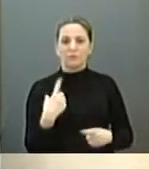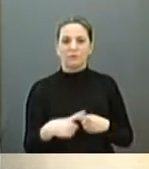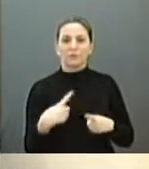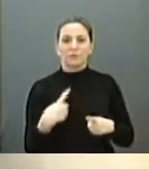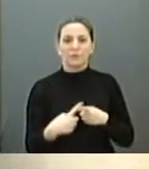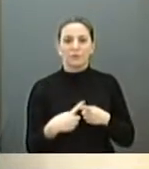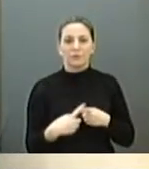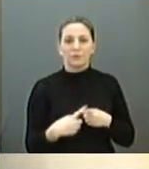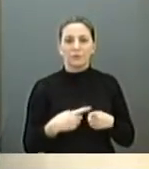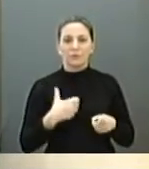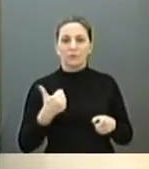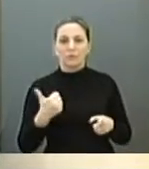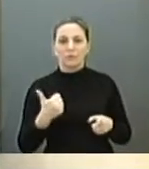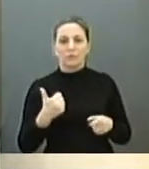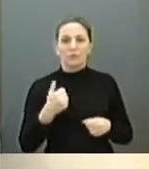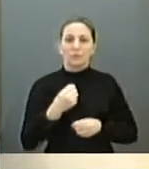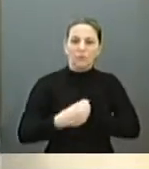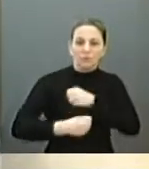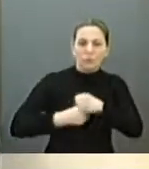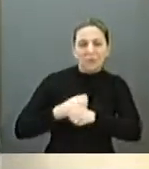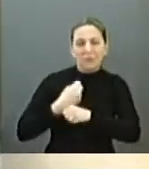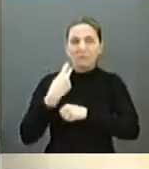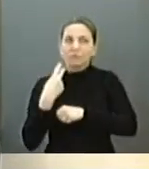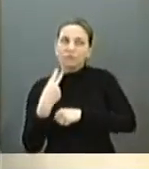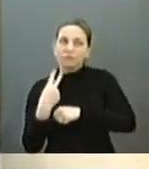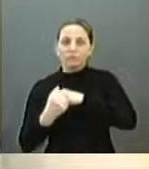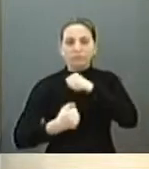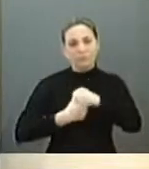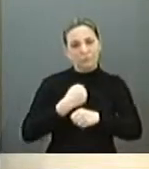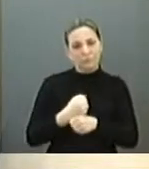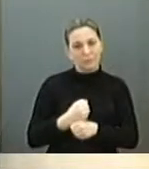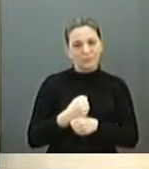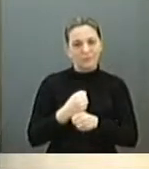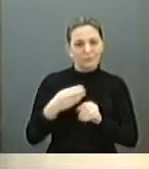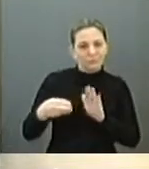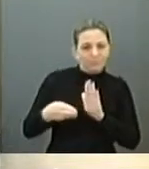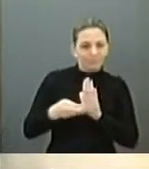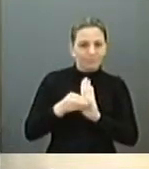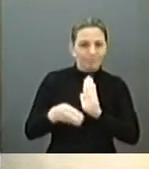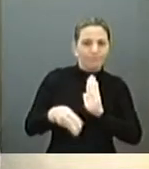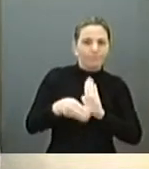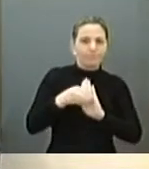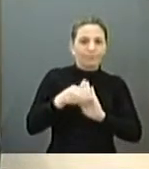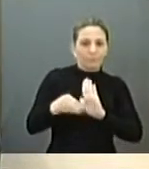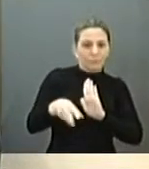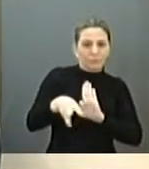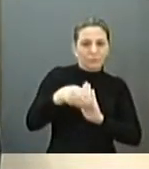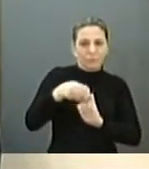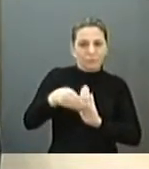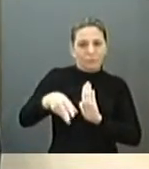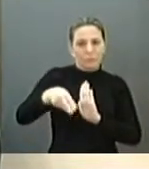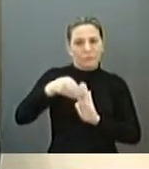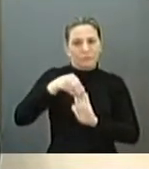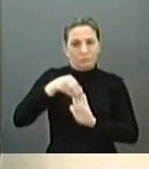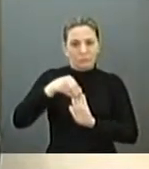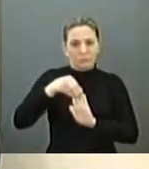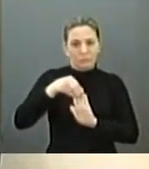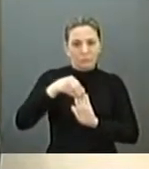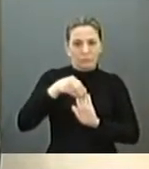de um ano ou dois anos. Ele vem se acumulando ao longo do